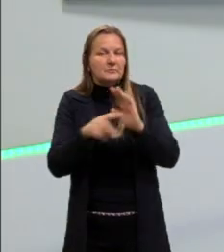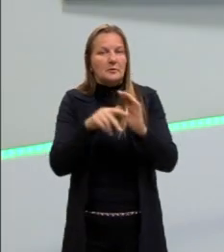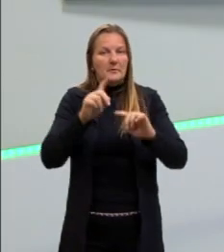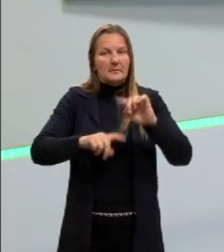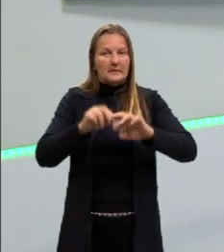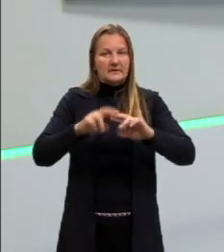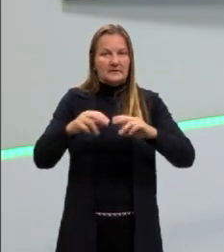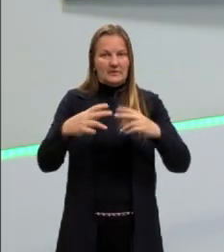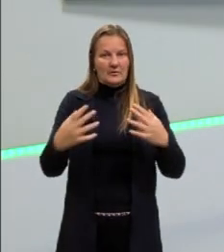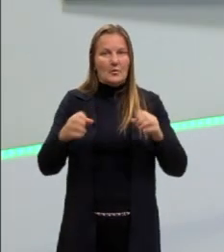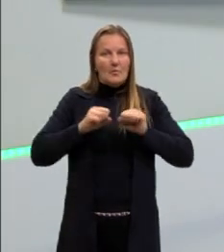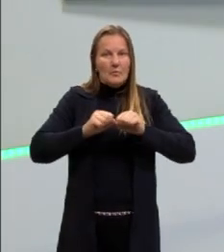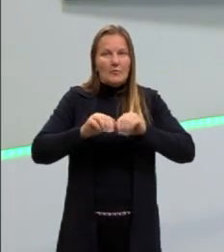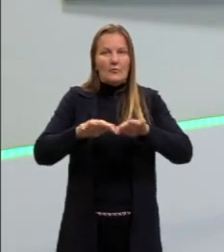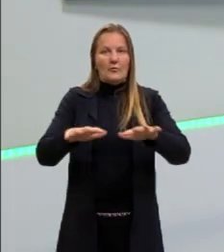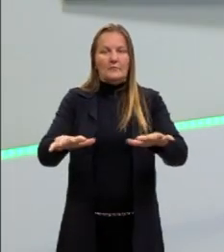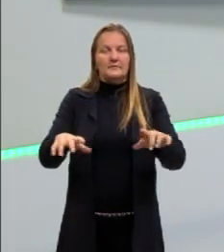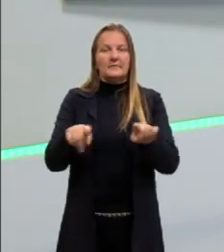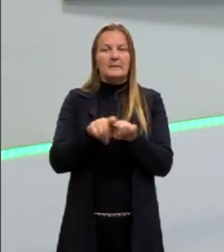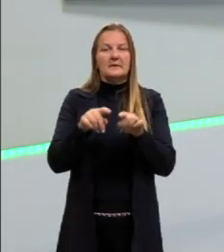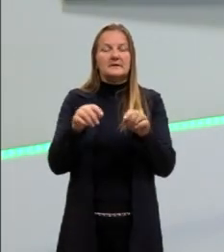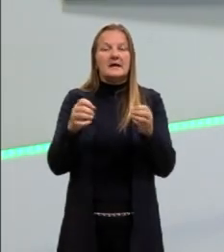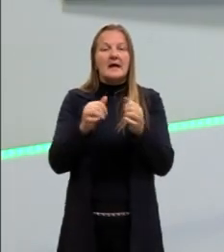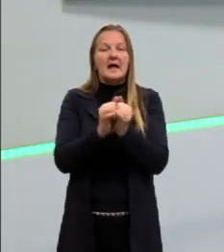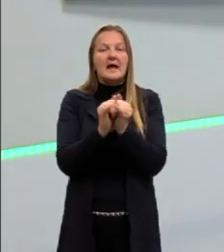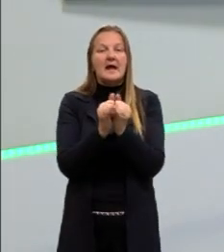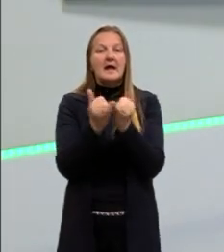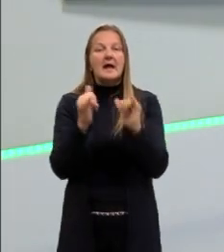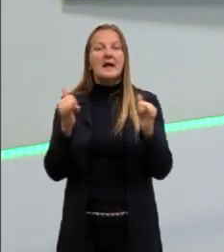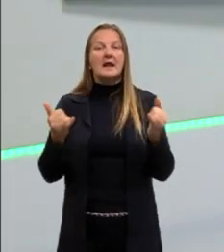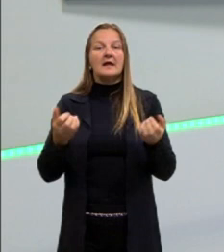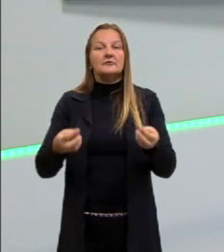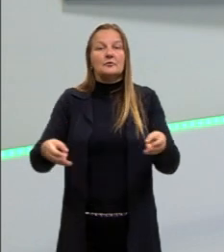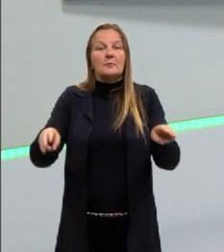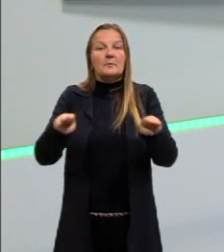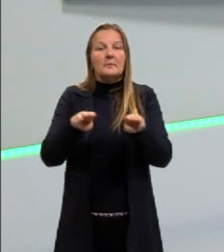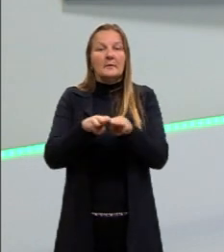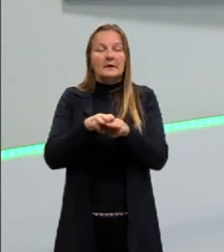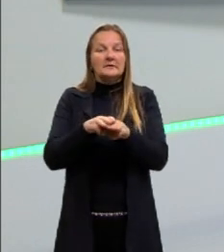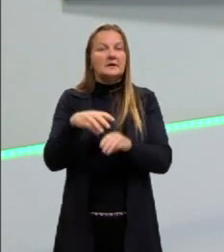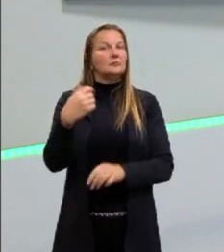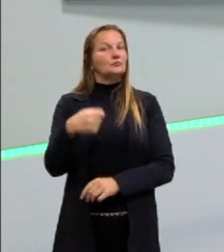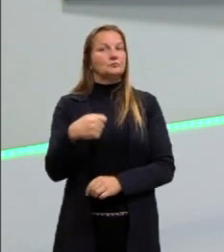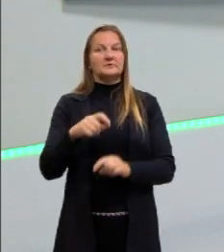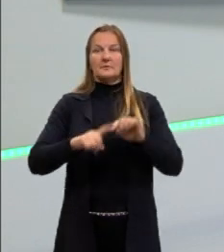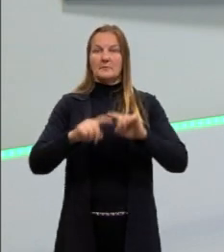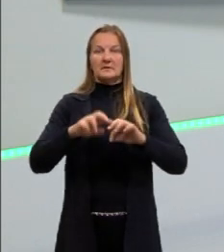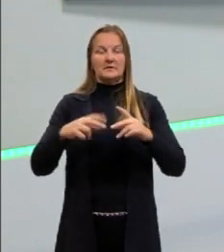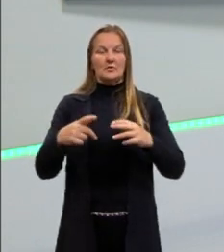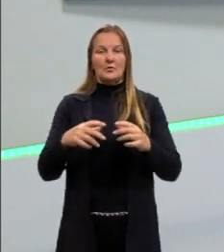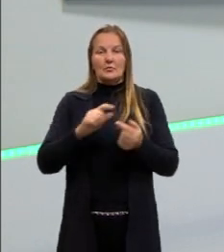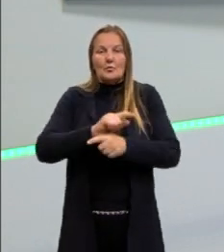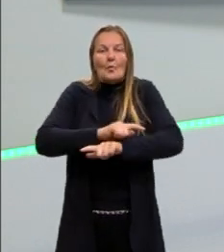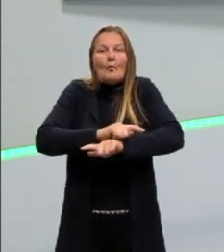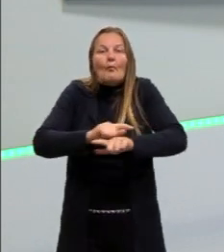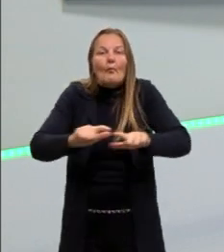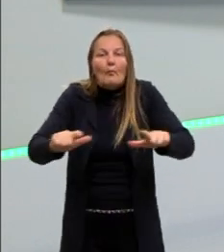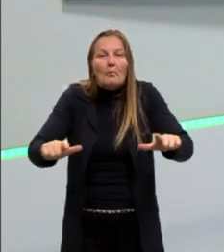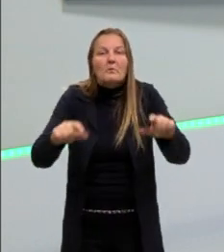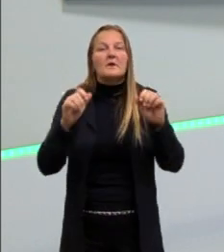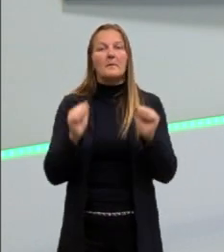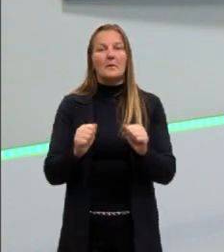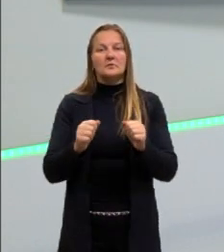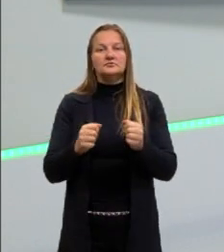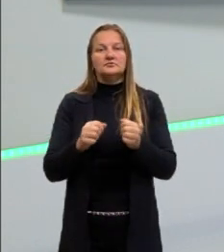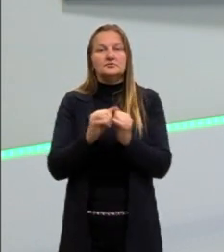para se propagar. Já a onda eletromagnética, ela não precisa. Ela pode ser propagada no vácuo. Então ela